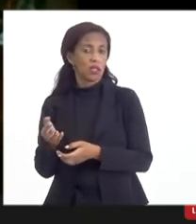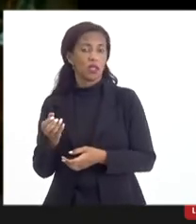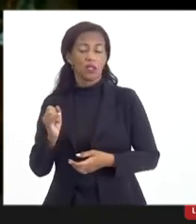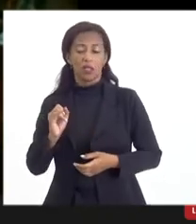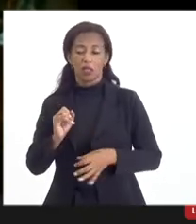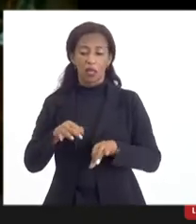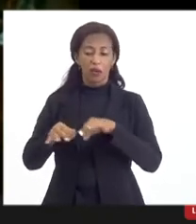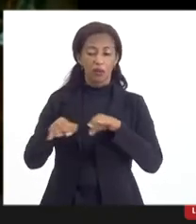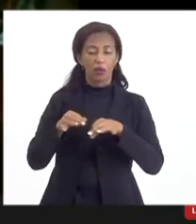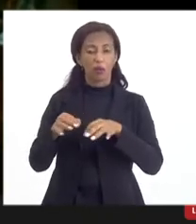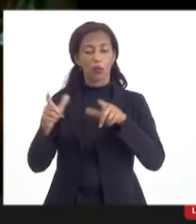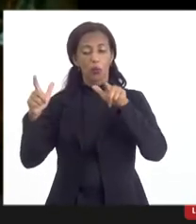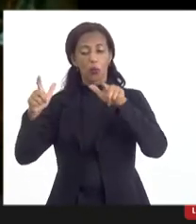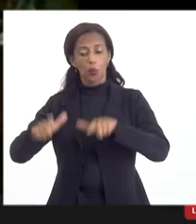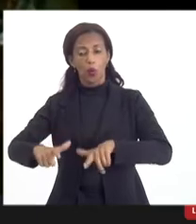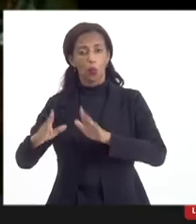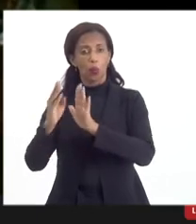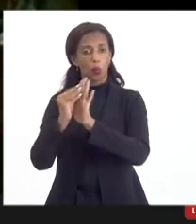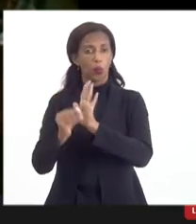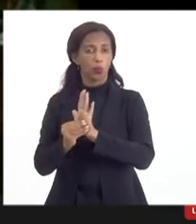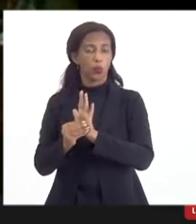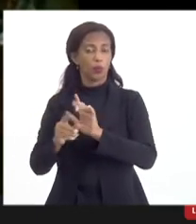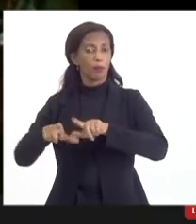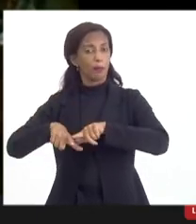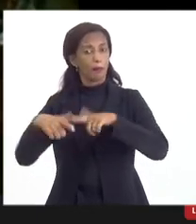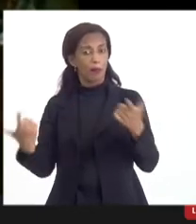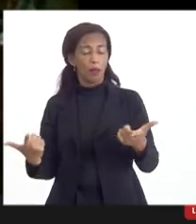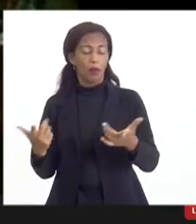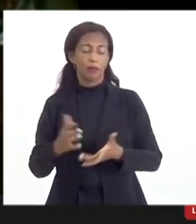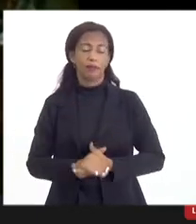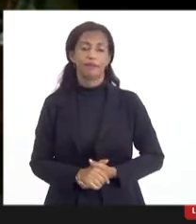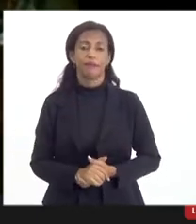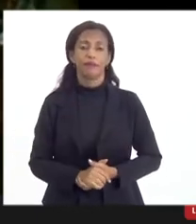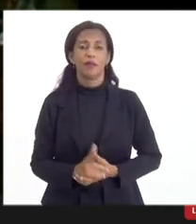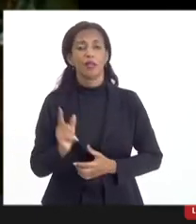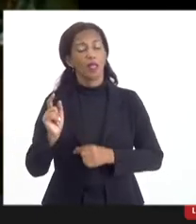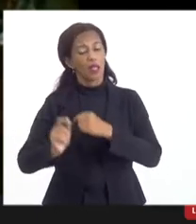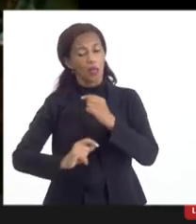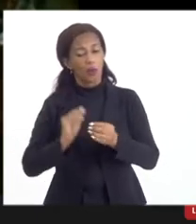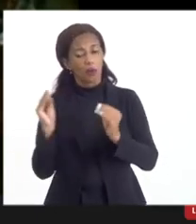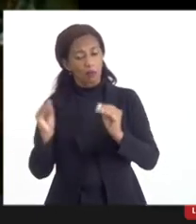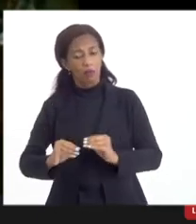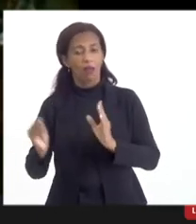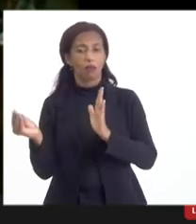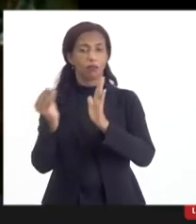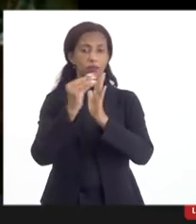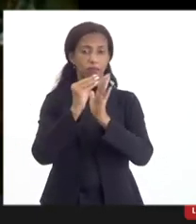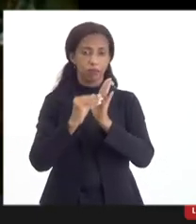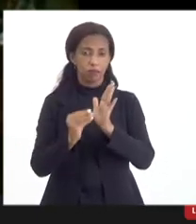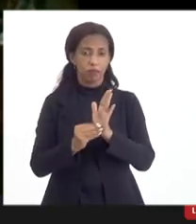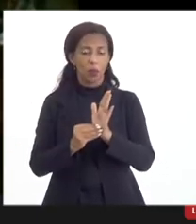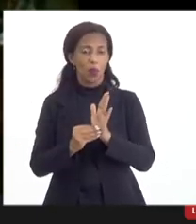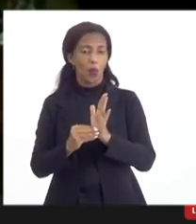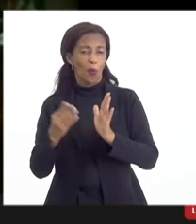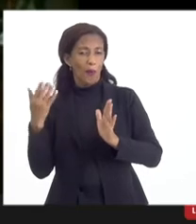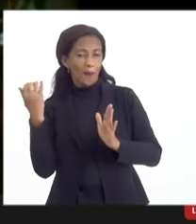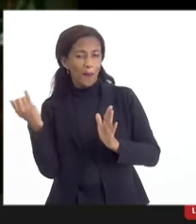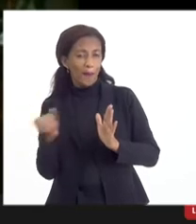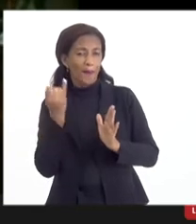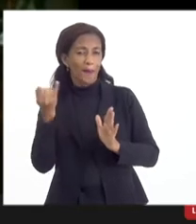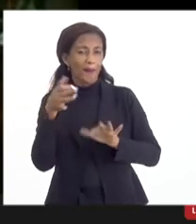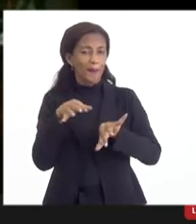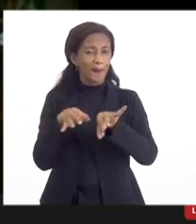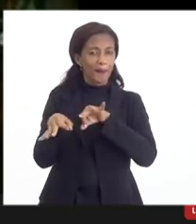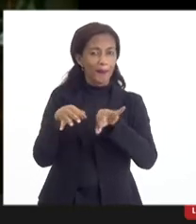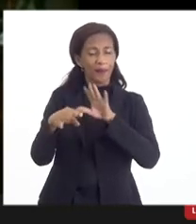conteúdo local é muito maior. Então, esse é o ponto que talvez a gente possa acrescentar como ingrediente para fazer